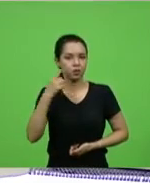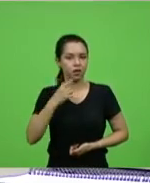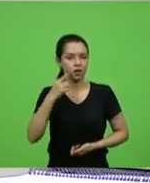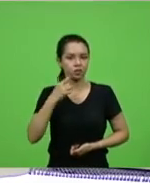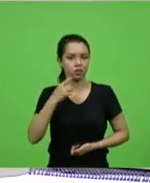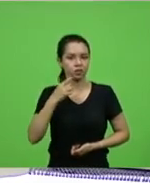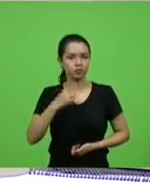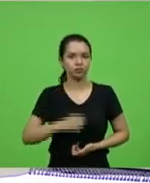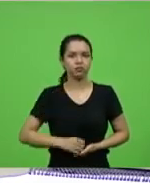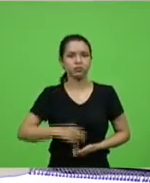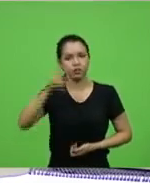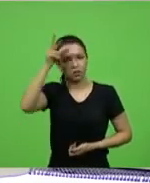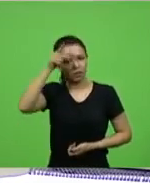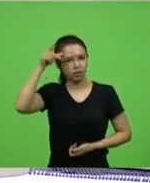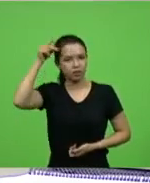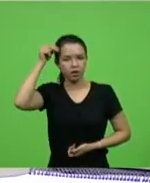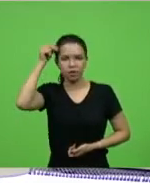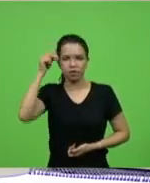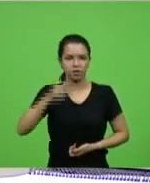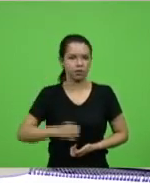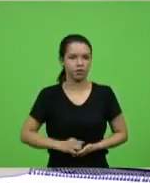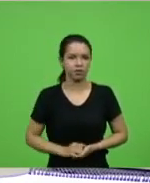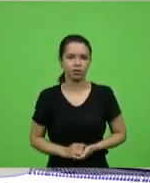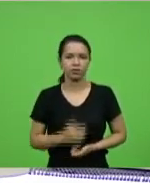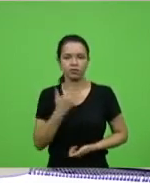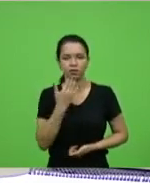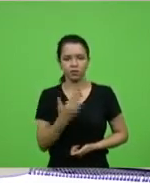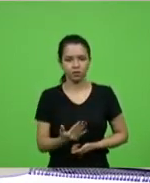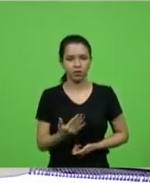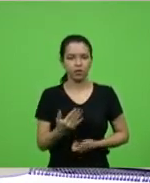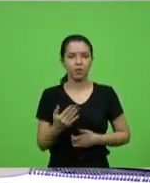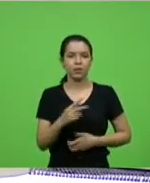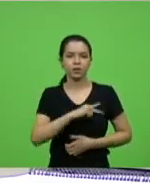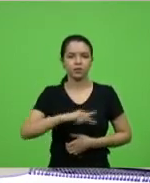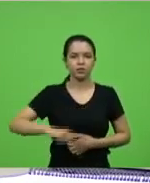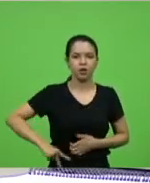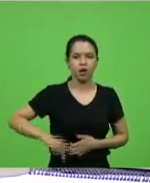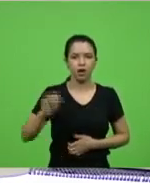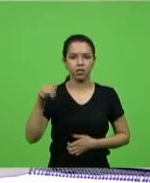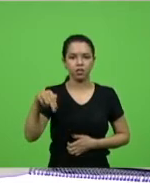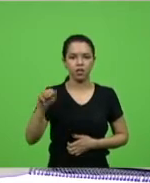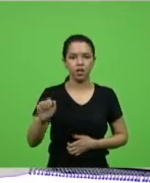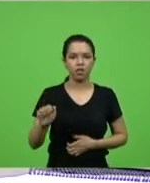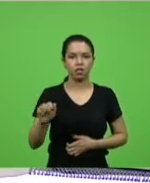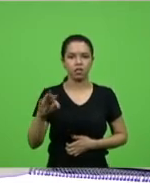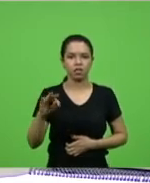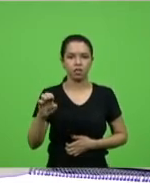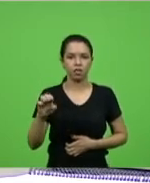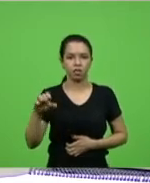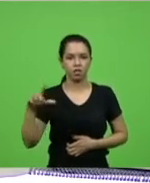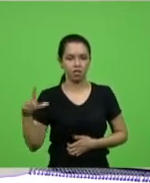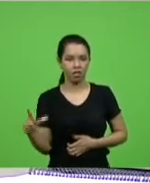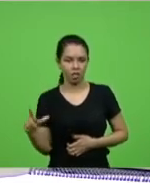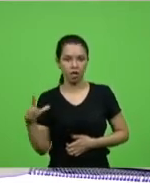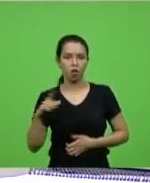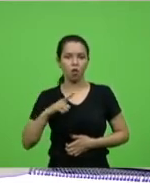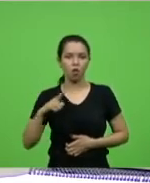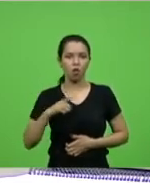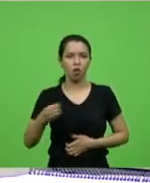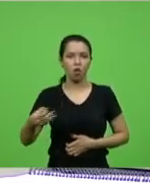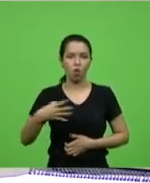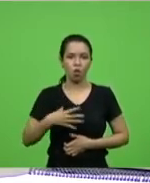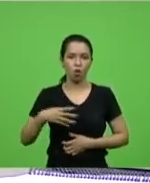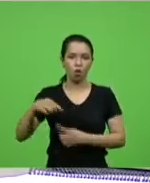Reddix, solicitando ao presidente da Anatel a instalação da antena de telefonia móvel e internet para atender as